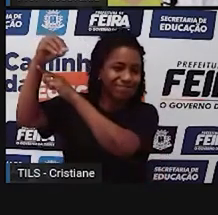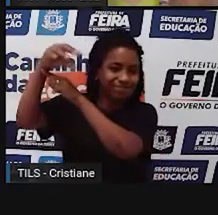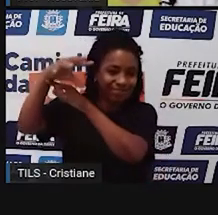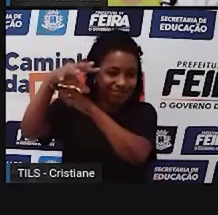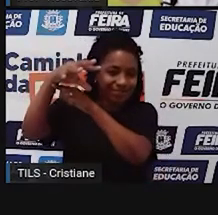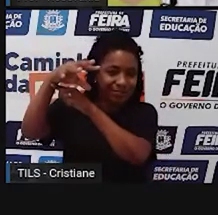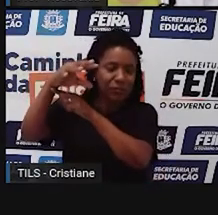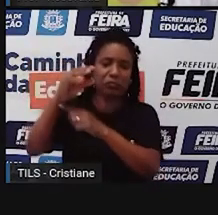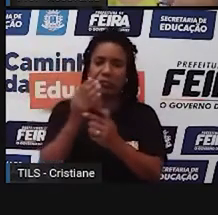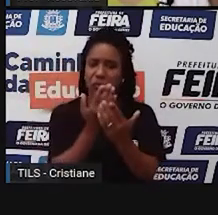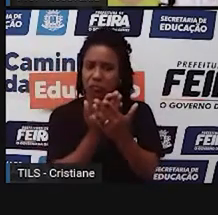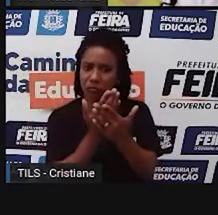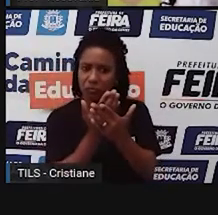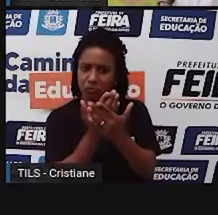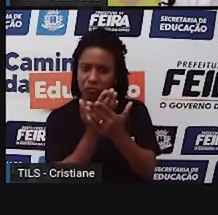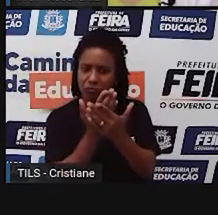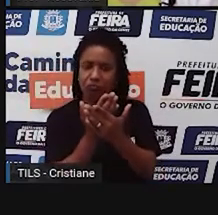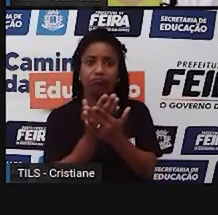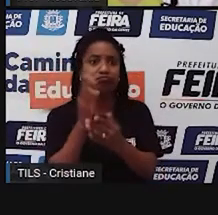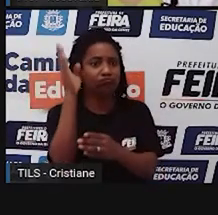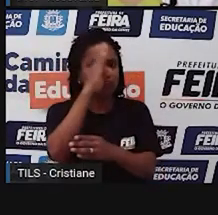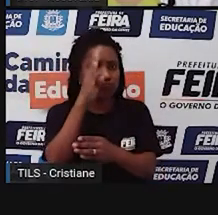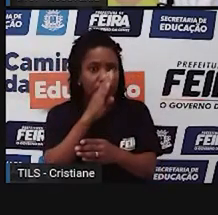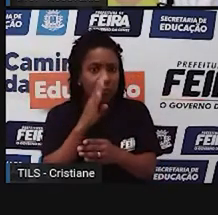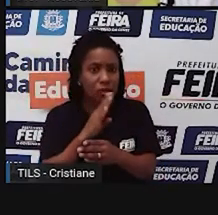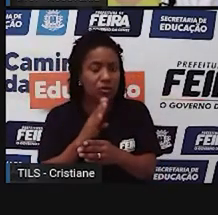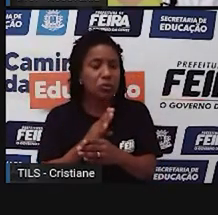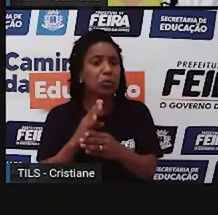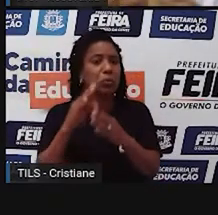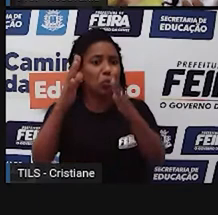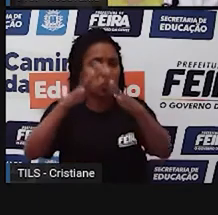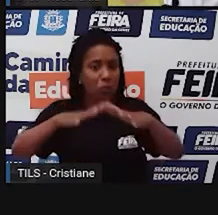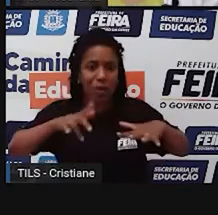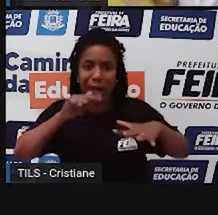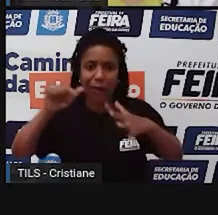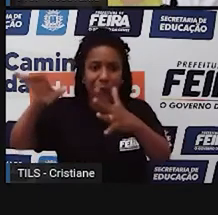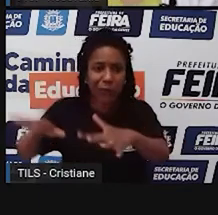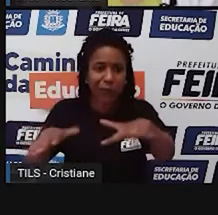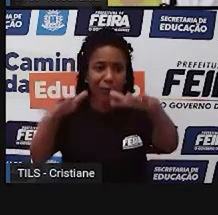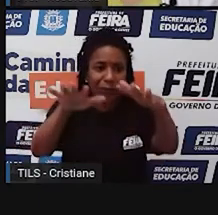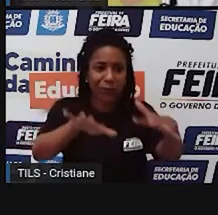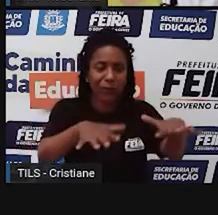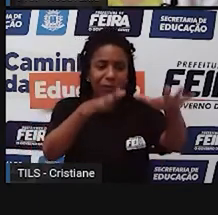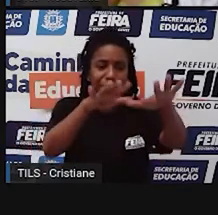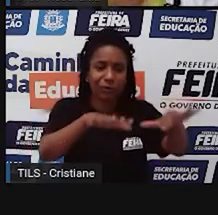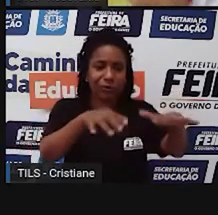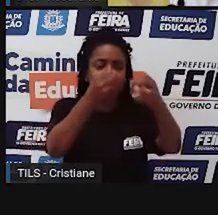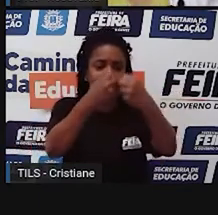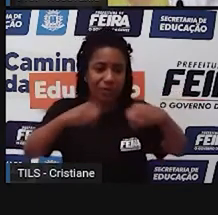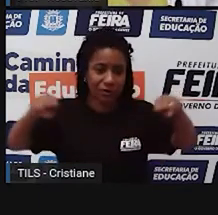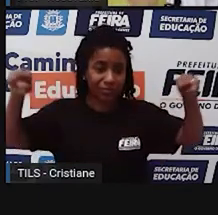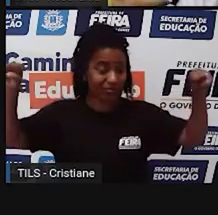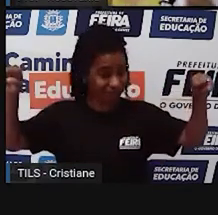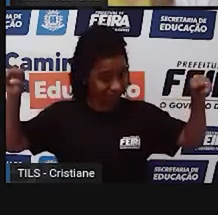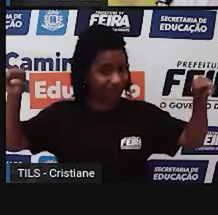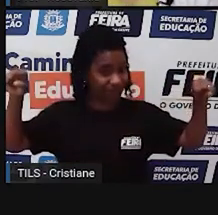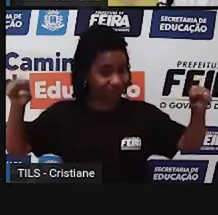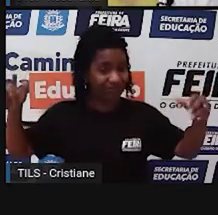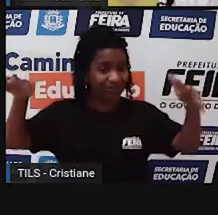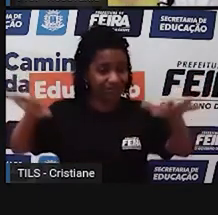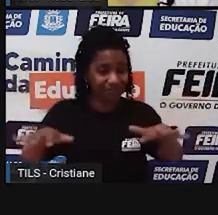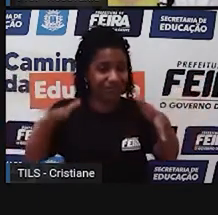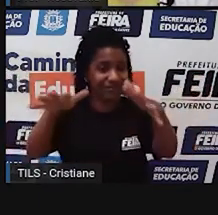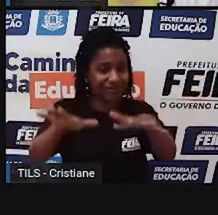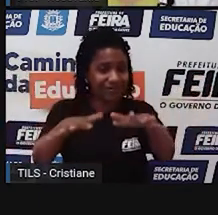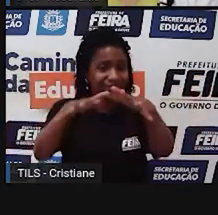cartógrafos fizeram essas correções aí do litoral brasileiro e mudaram de 8 milhões e 514 para 8